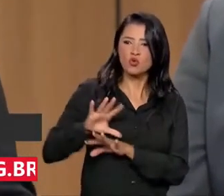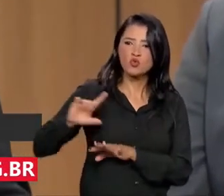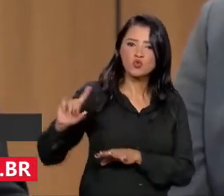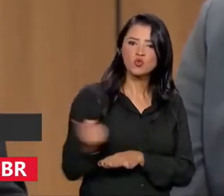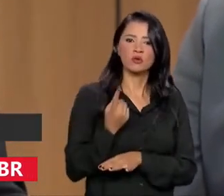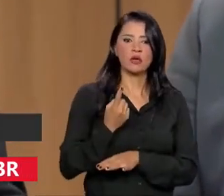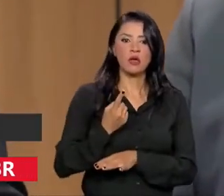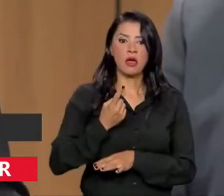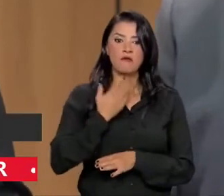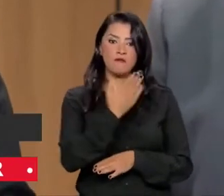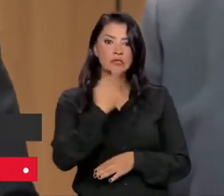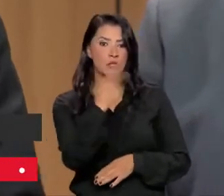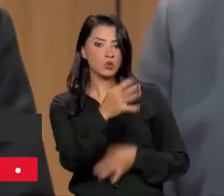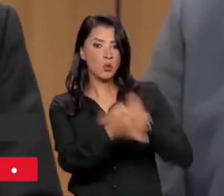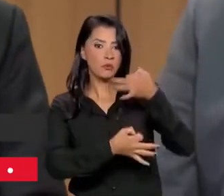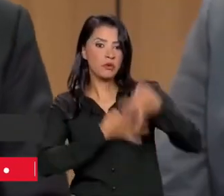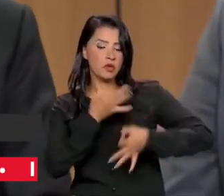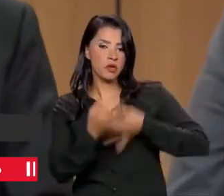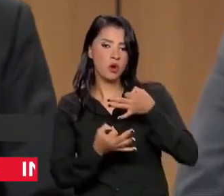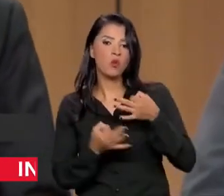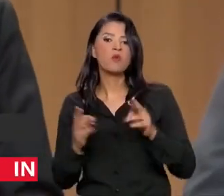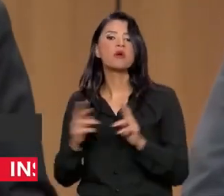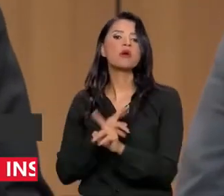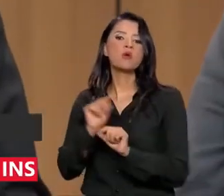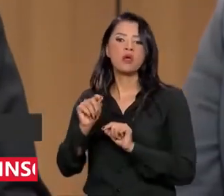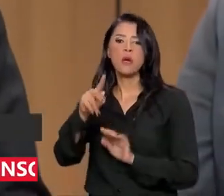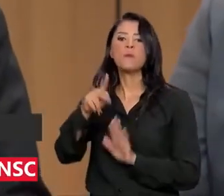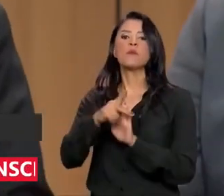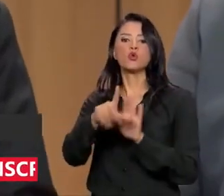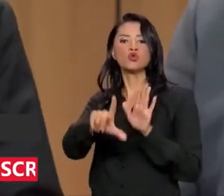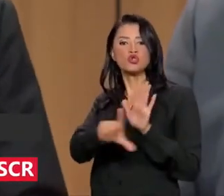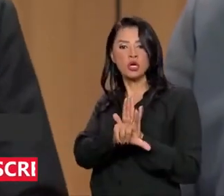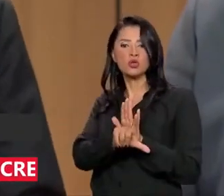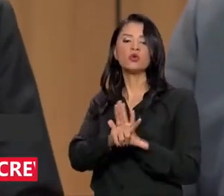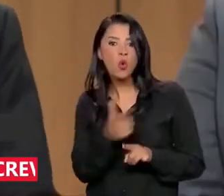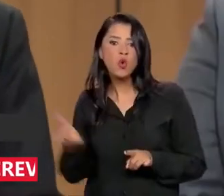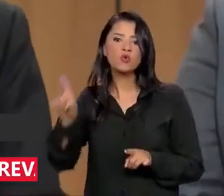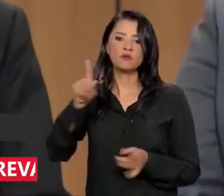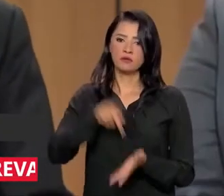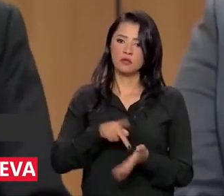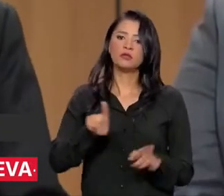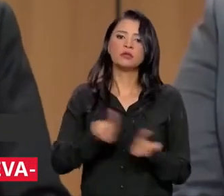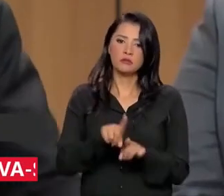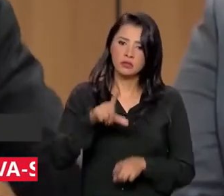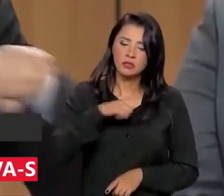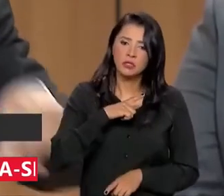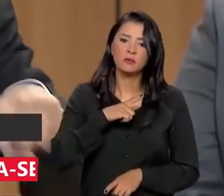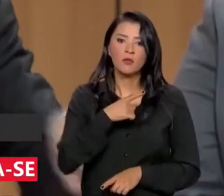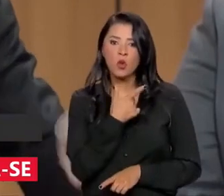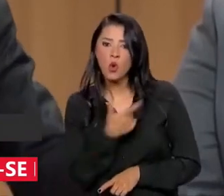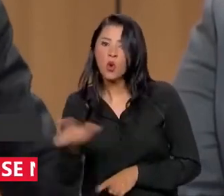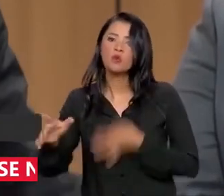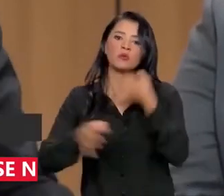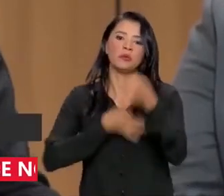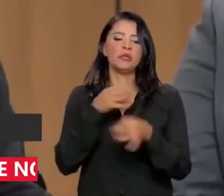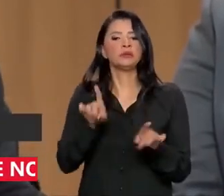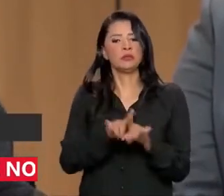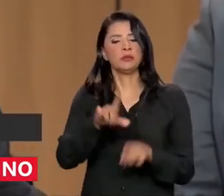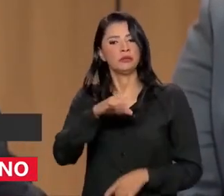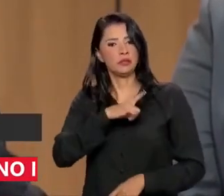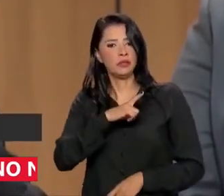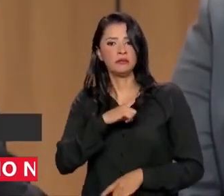da sua opinião acerca do projeto de lei 2063. Há também uma outra opinião que não está